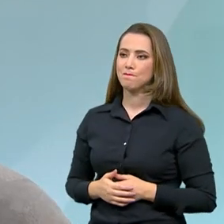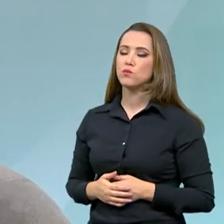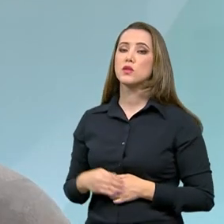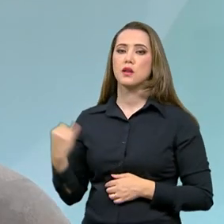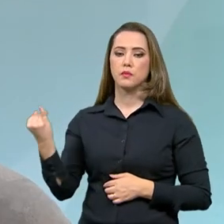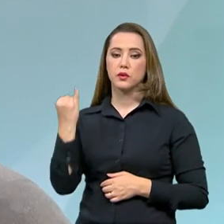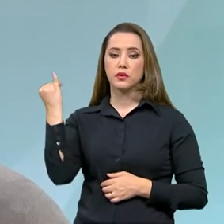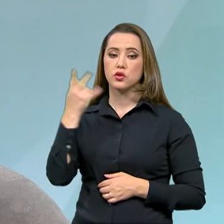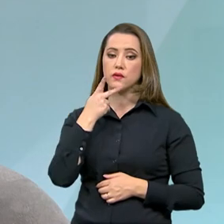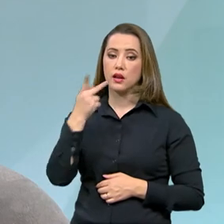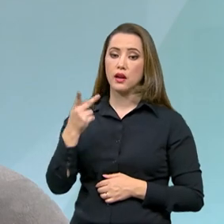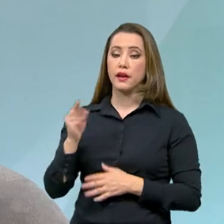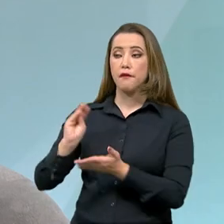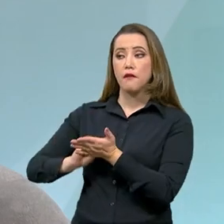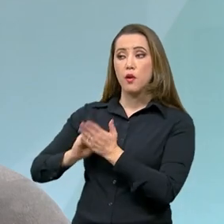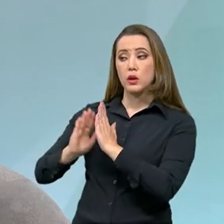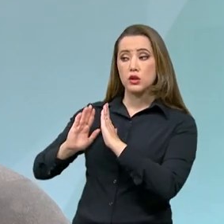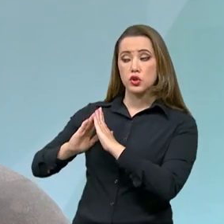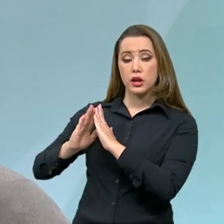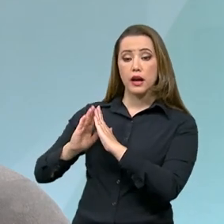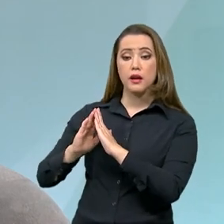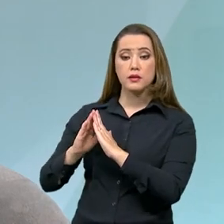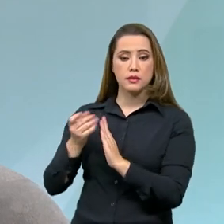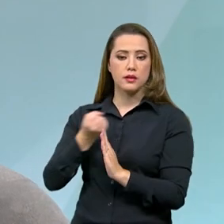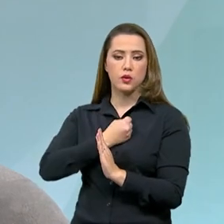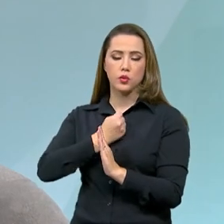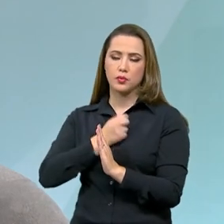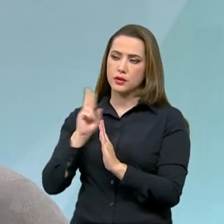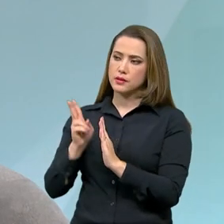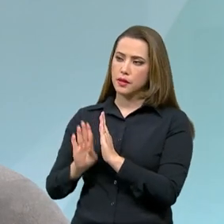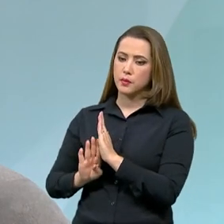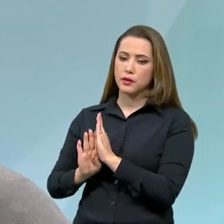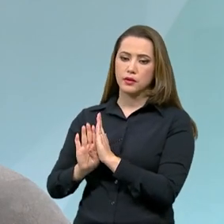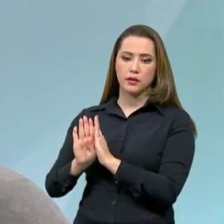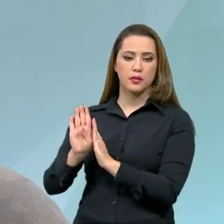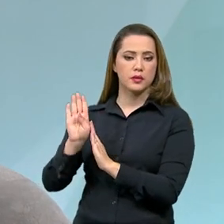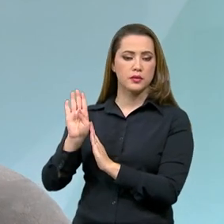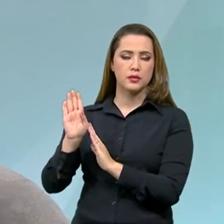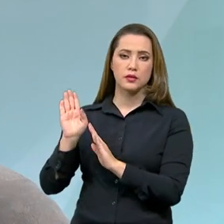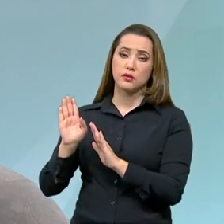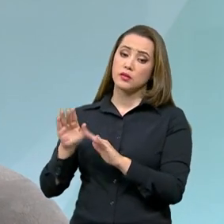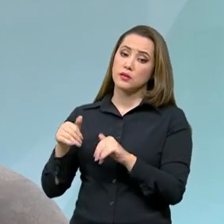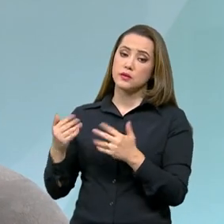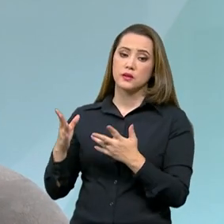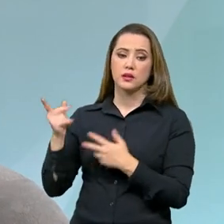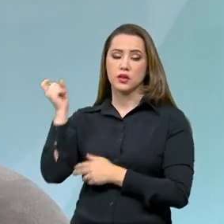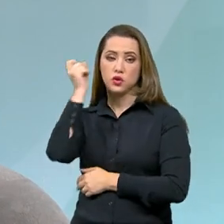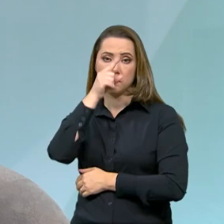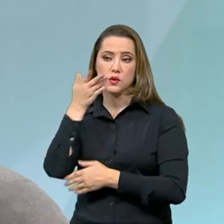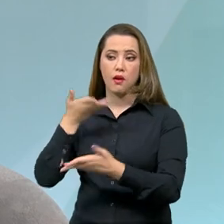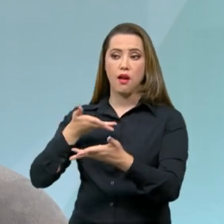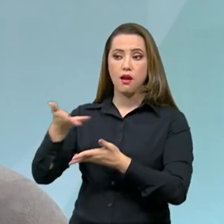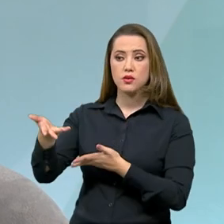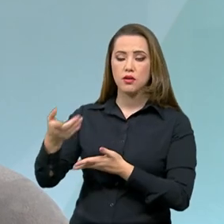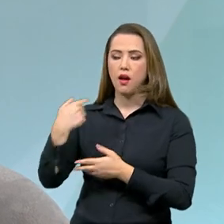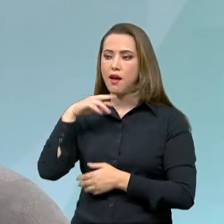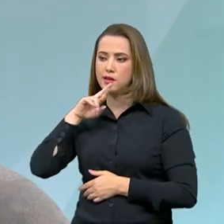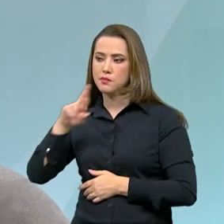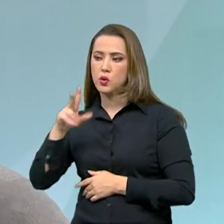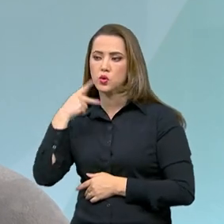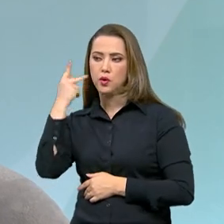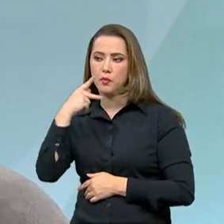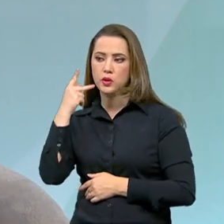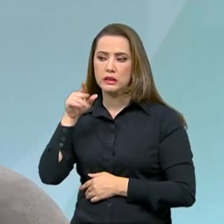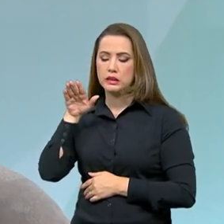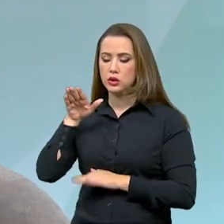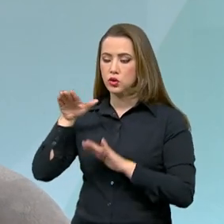habitacional é um número que tem constante crescimento. Então, muito dificilmente você vai conseguir relacionar o resultado de uma política